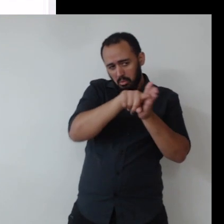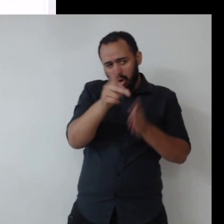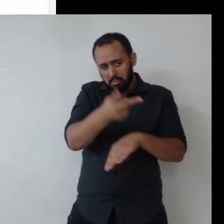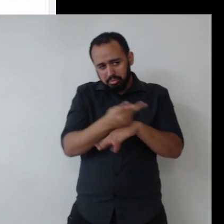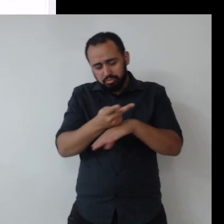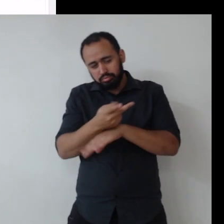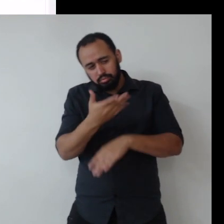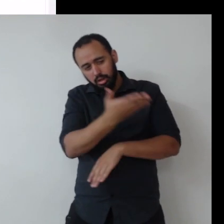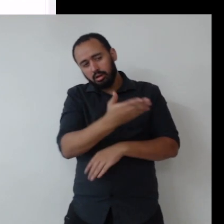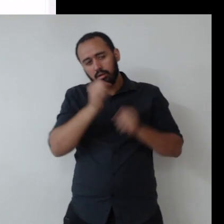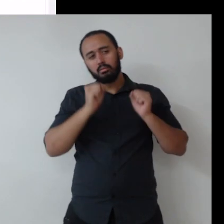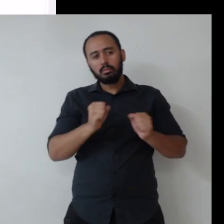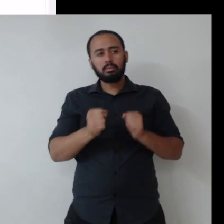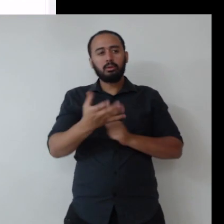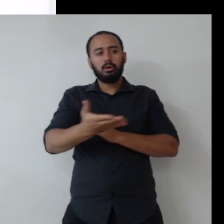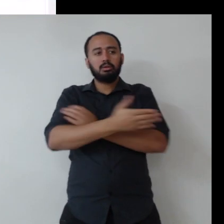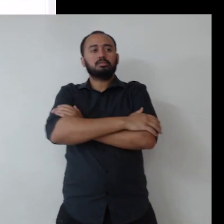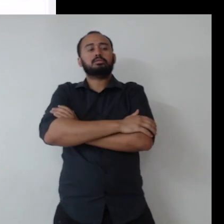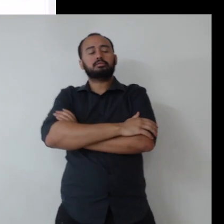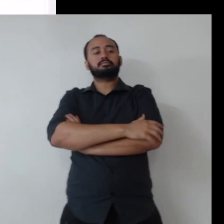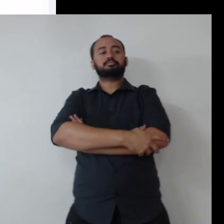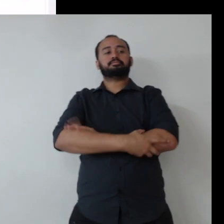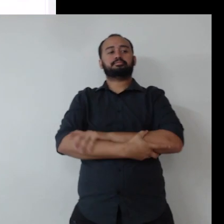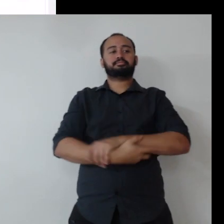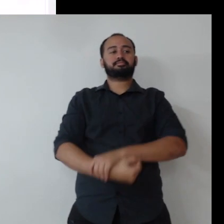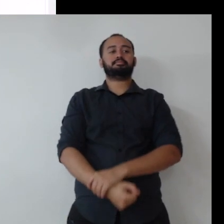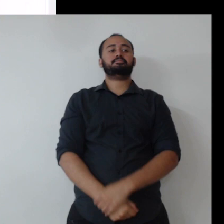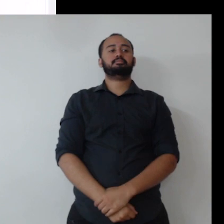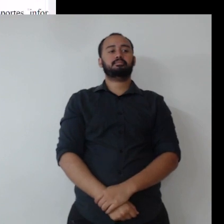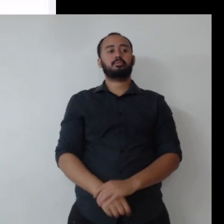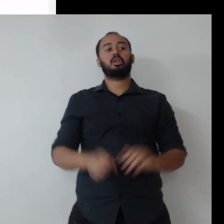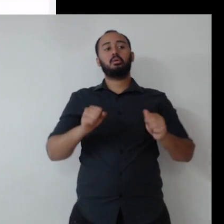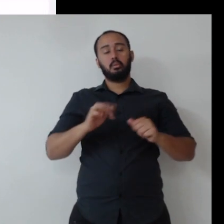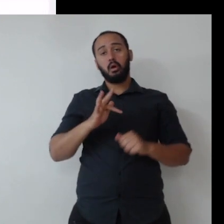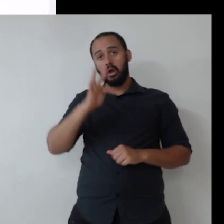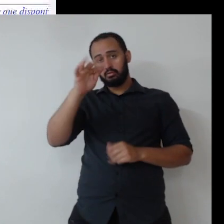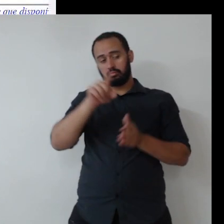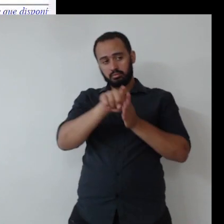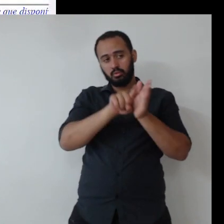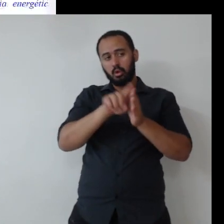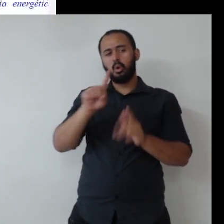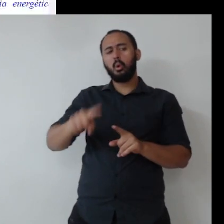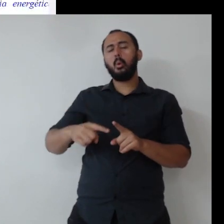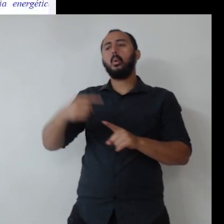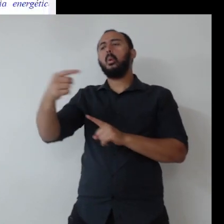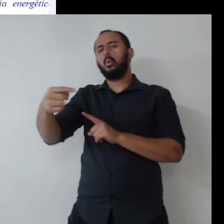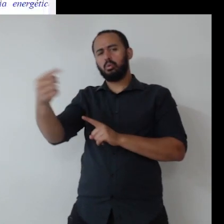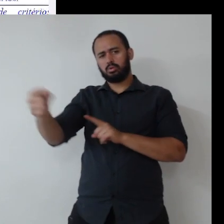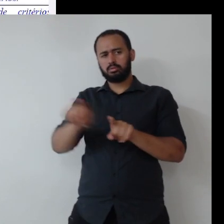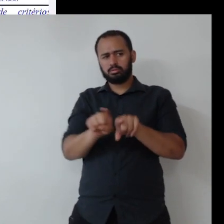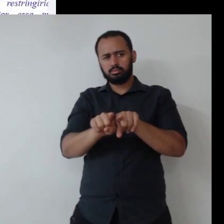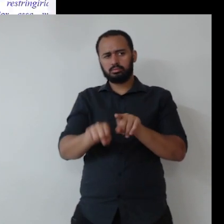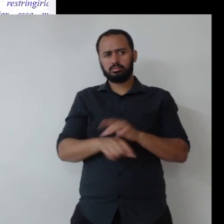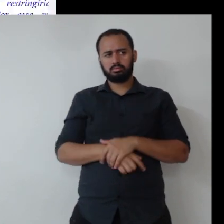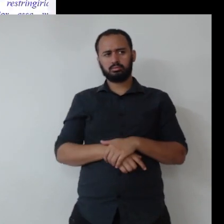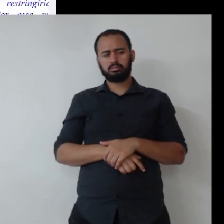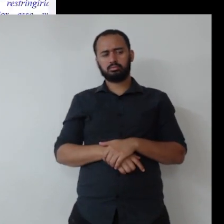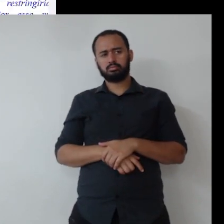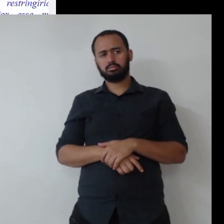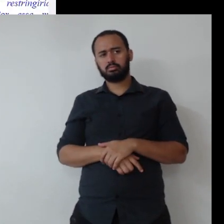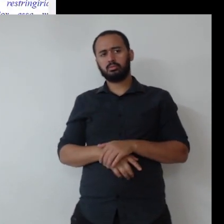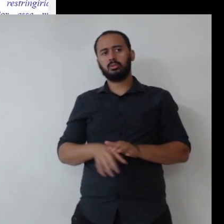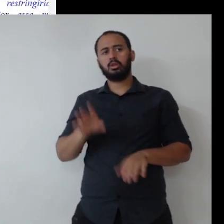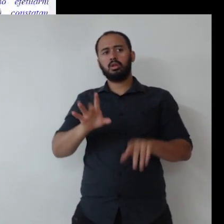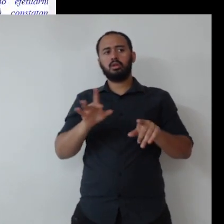isso aqui é só um indicativo. A pessoa tem que depois pesquisar mais em outros lugares, né? Mas aqui a gente... Aqui é